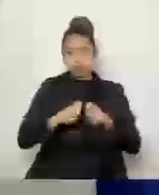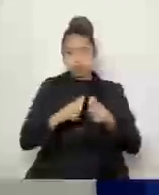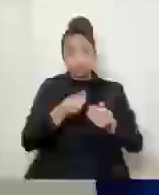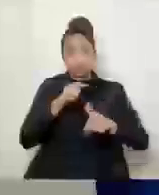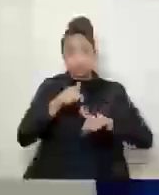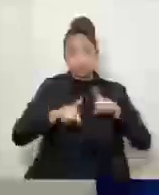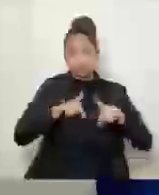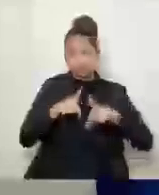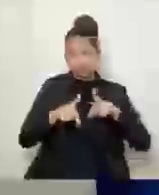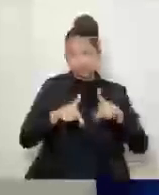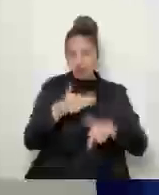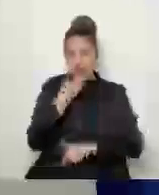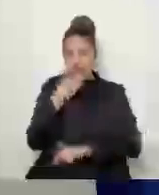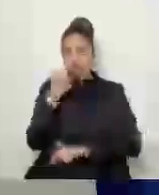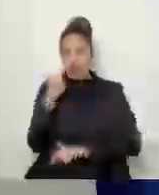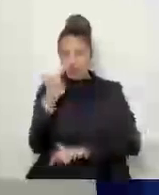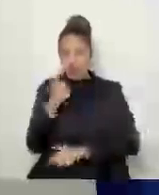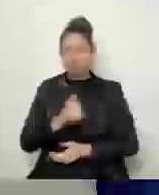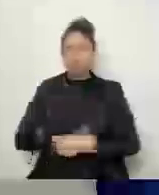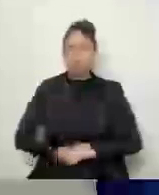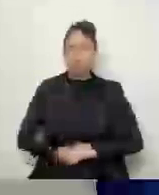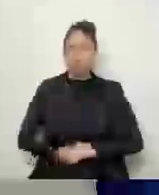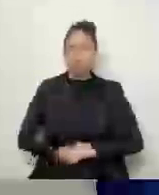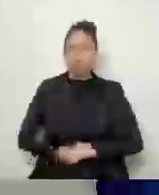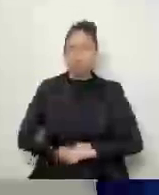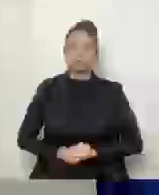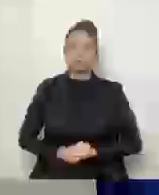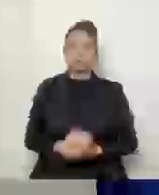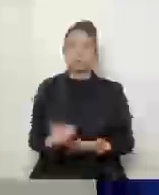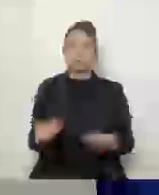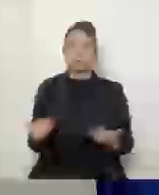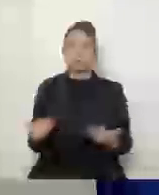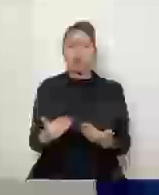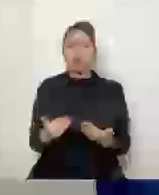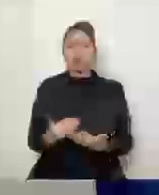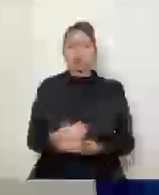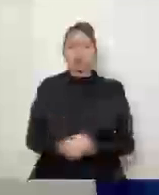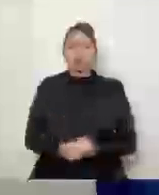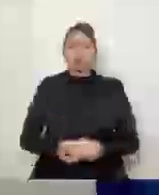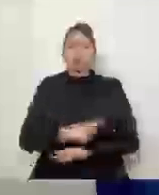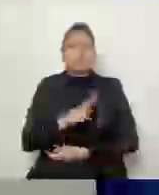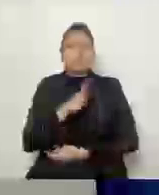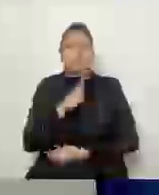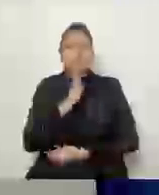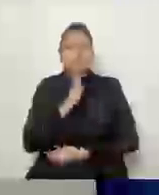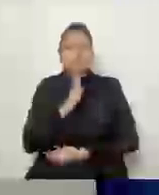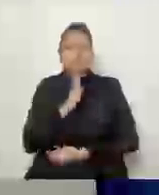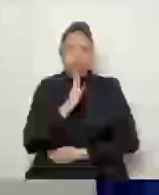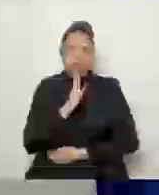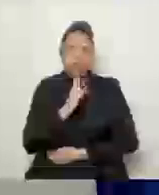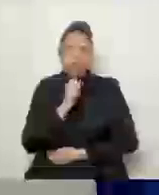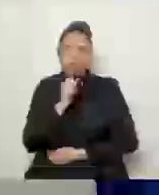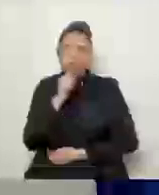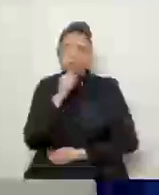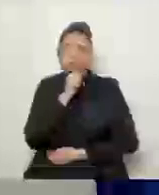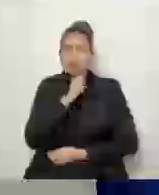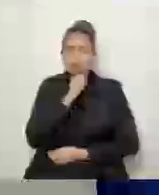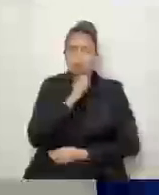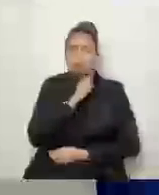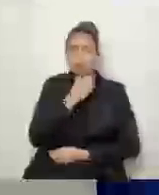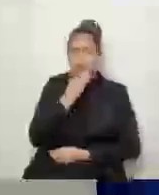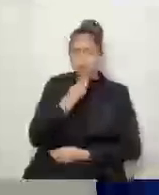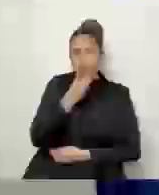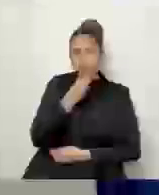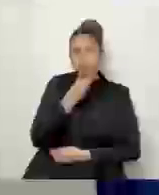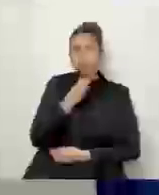senhor que ele fez uma cirurgia e essa cirurgia, ela deu uma intercorrência. Então, ontem, domingo à tarde, eu fui fazer a visita para ele e